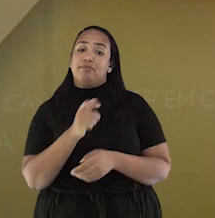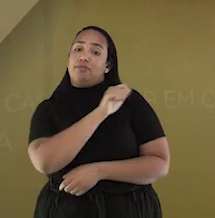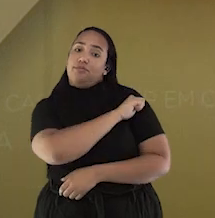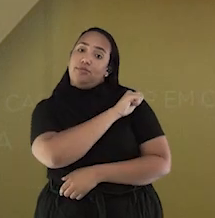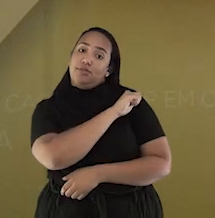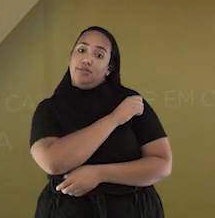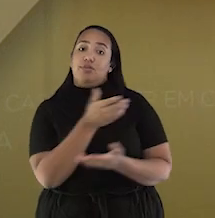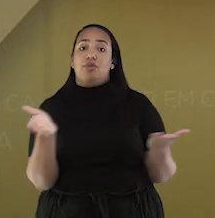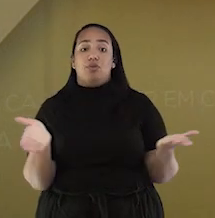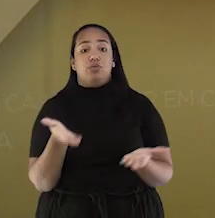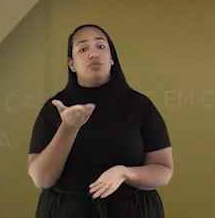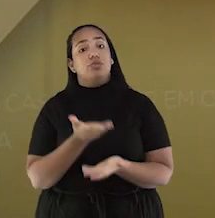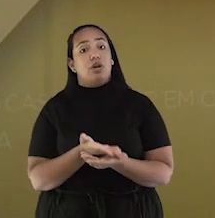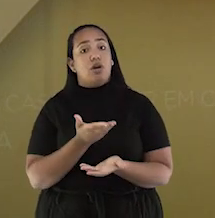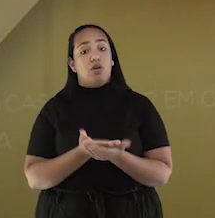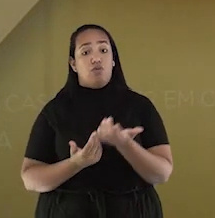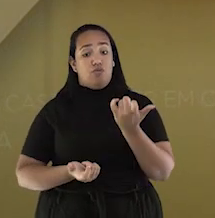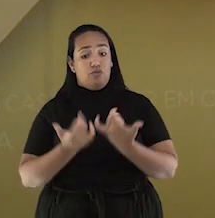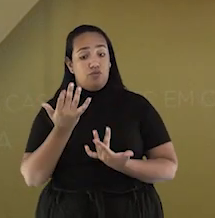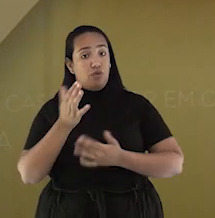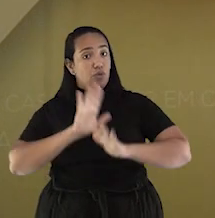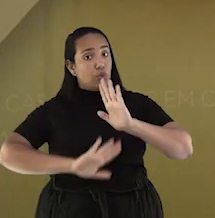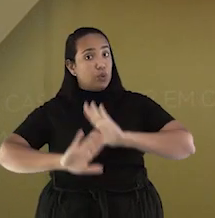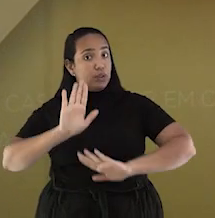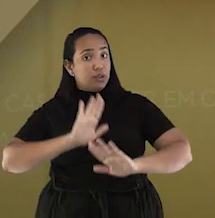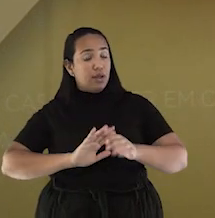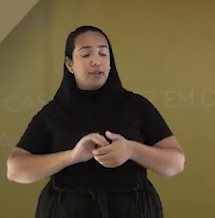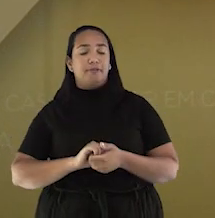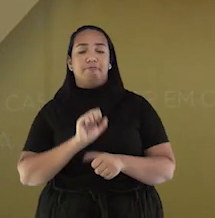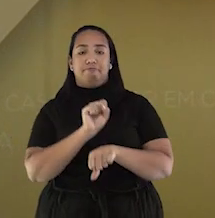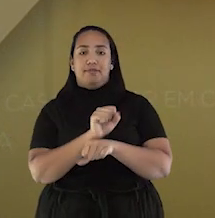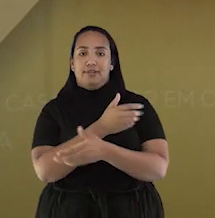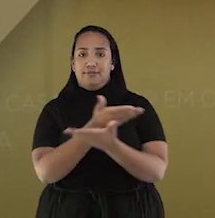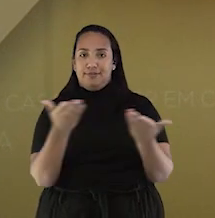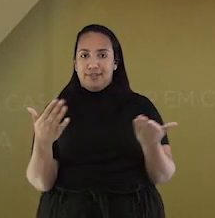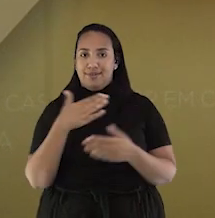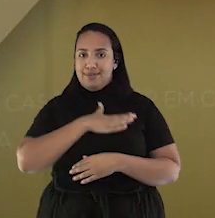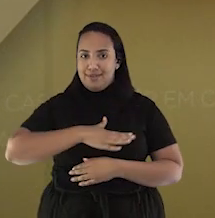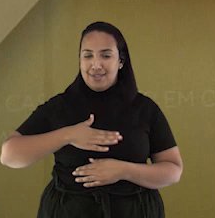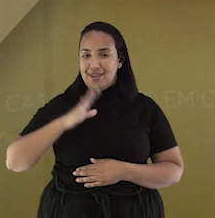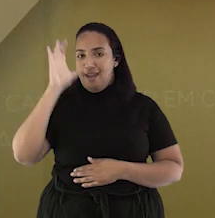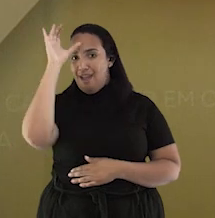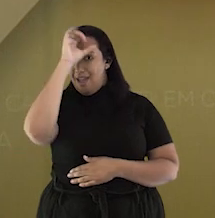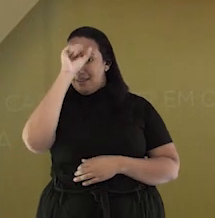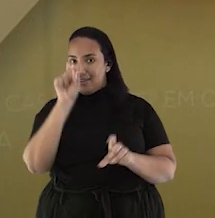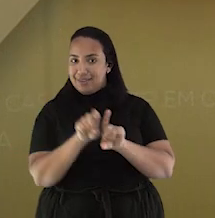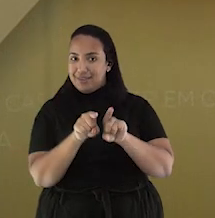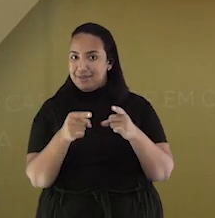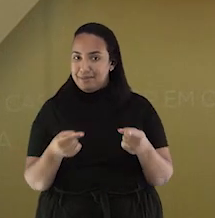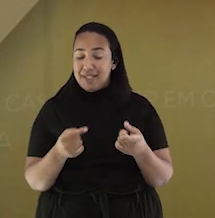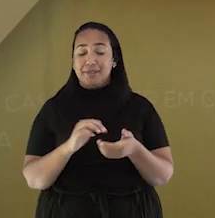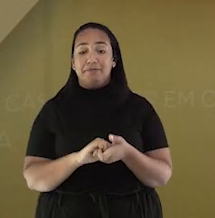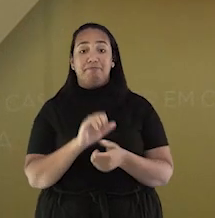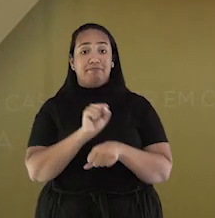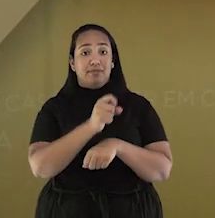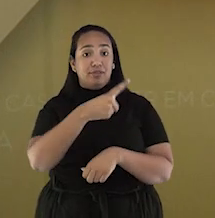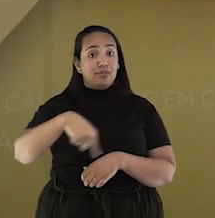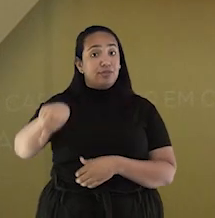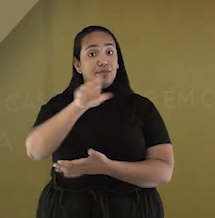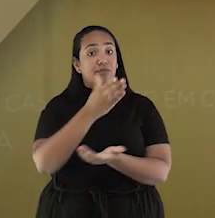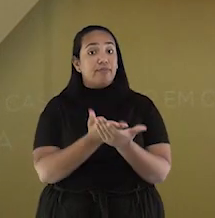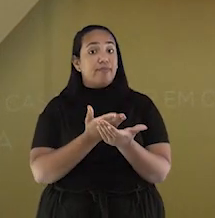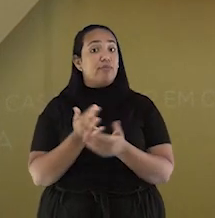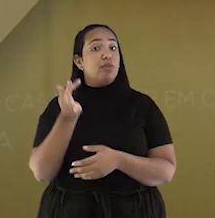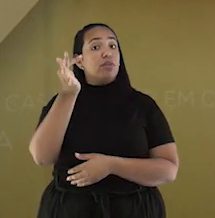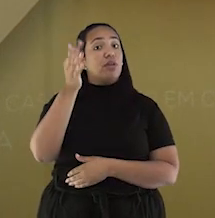essa foi a nossa aula. Cuidado com o fogo. Espero que tenham gostado e aprendido muito. Te espero numa próxima